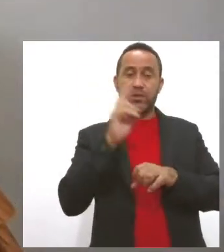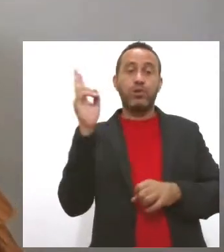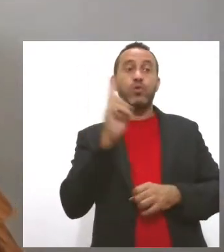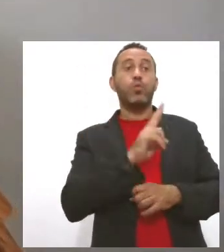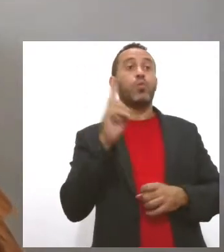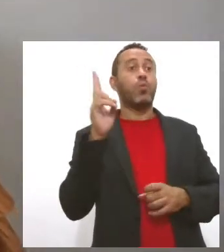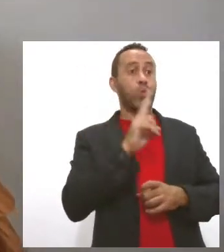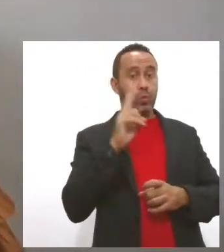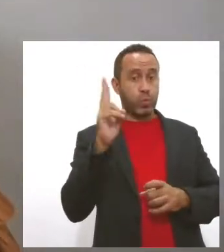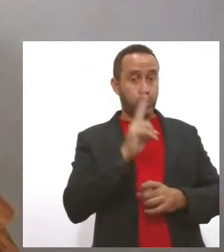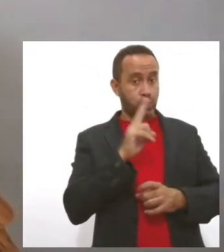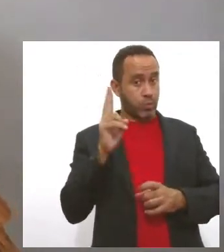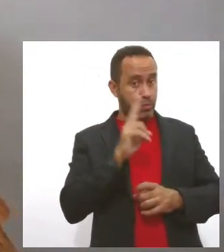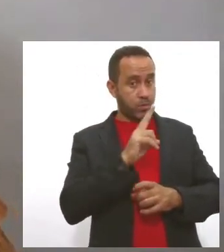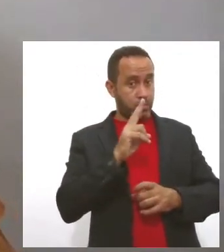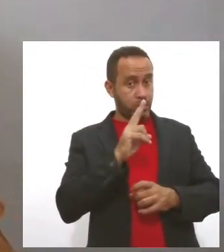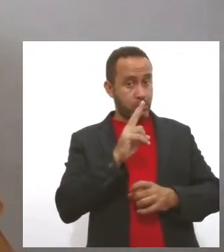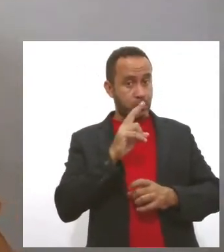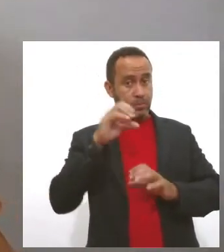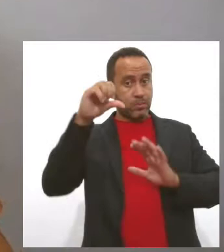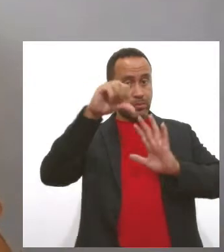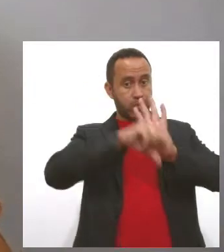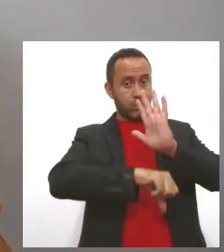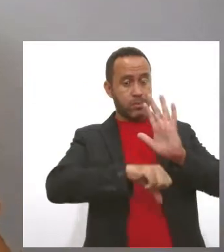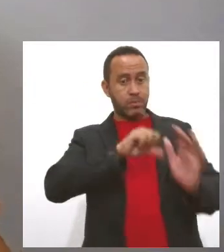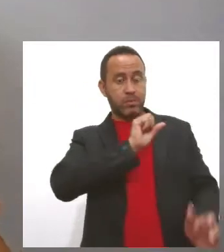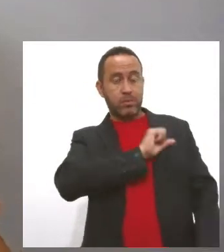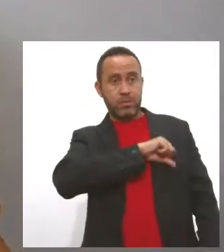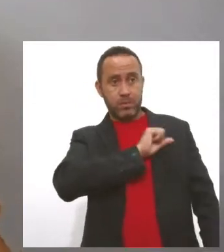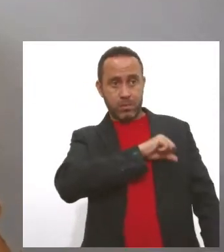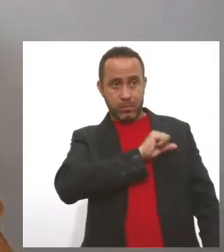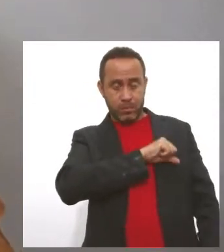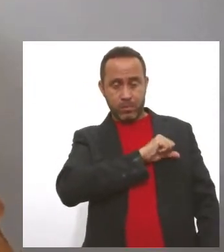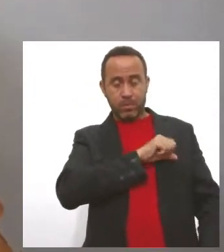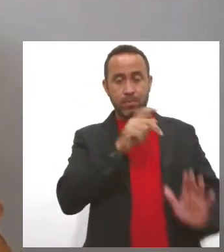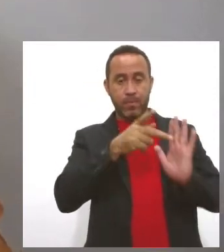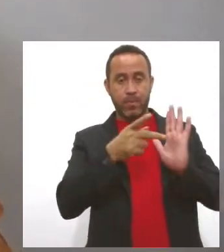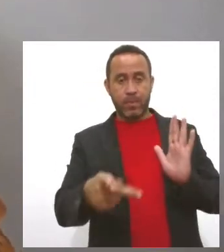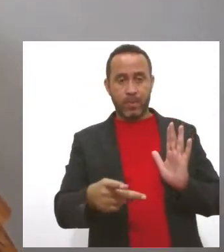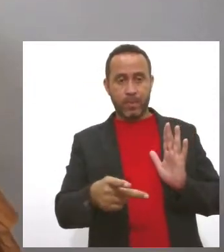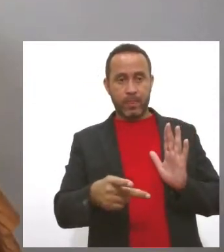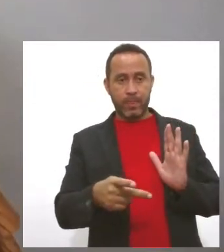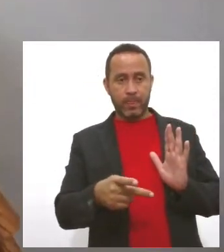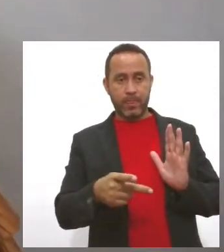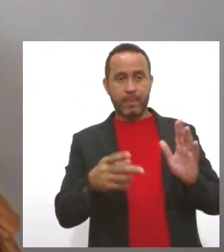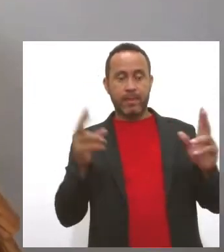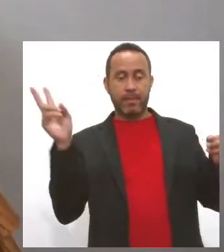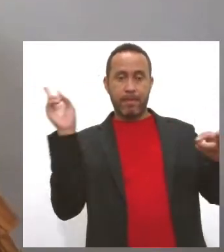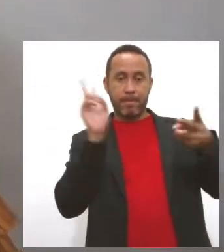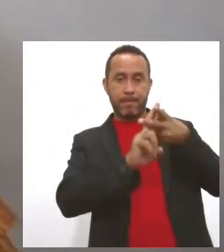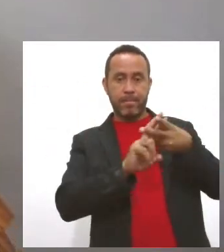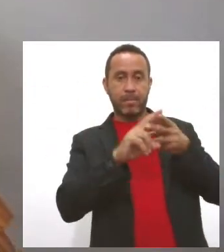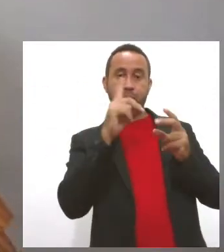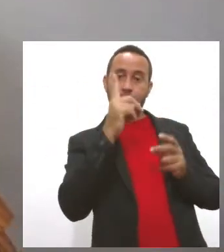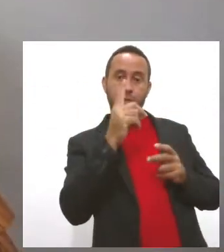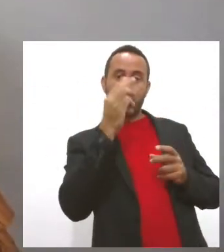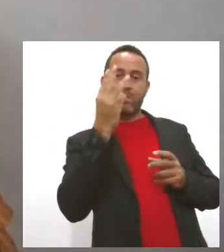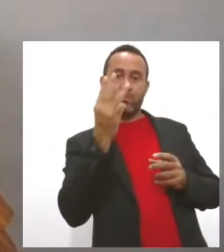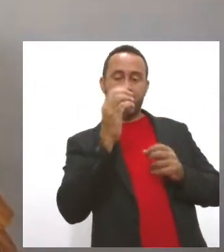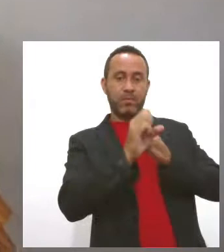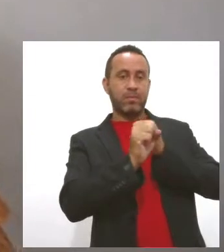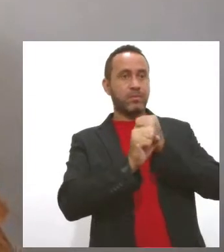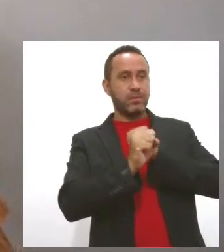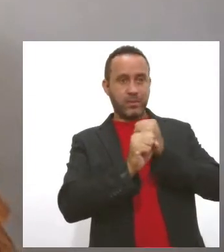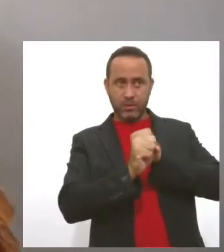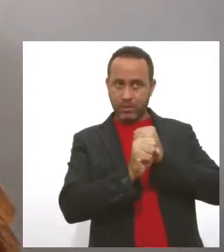estamos vivendo agora, a pena prevista no projeto do senador é de reclusão de um a três anos. Olha como é um